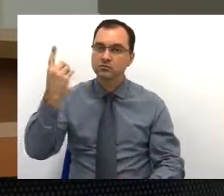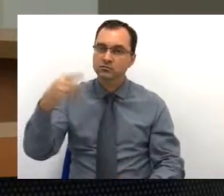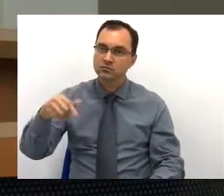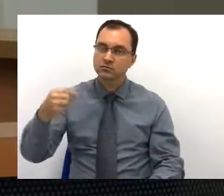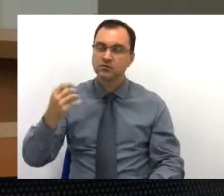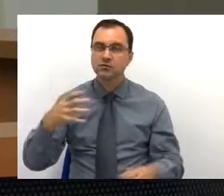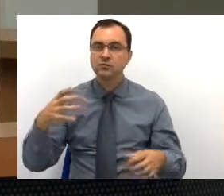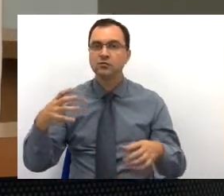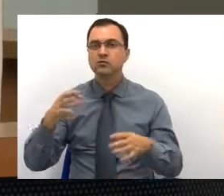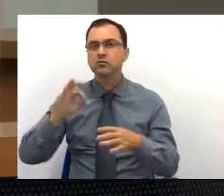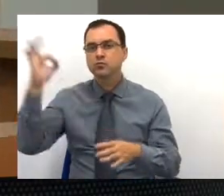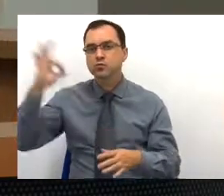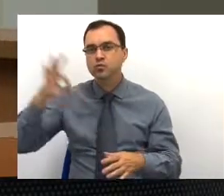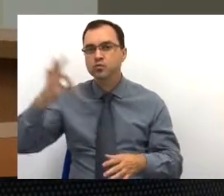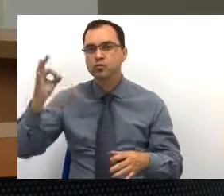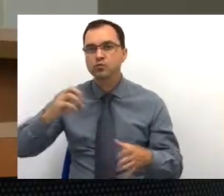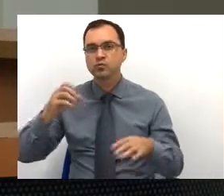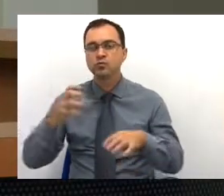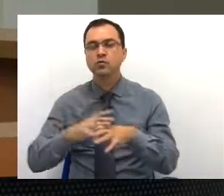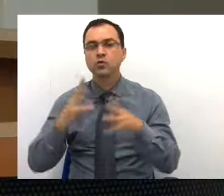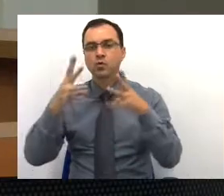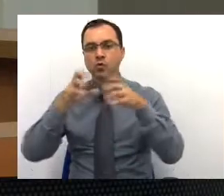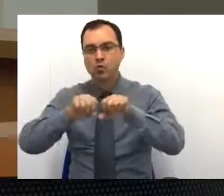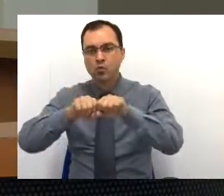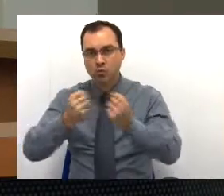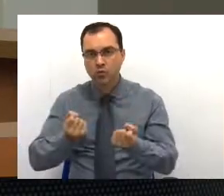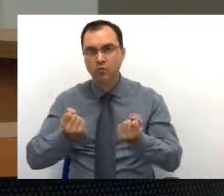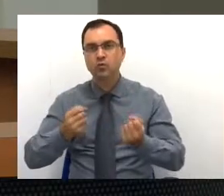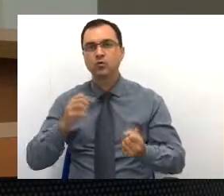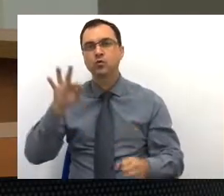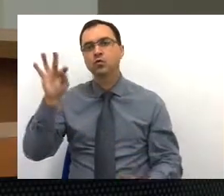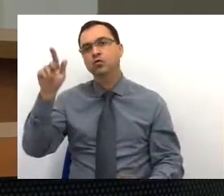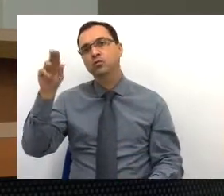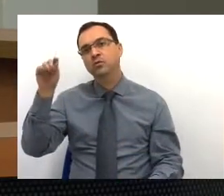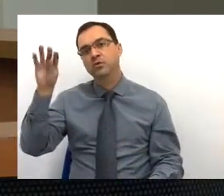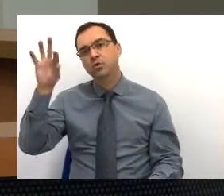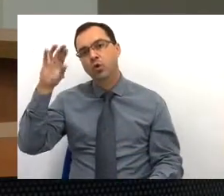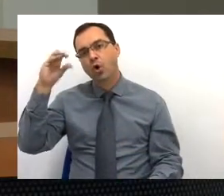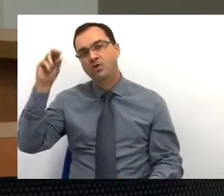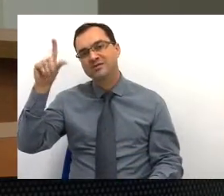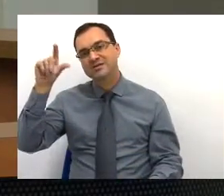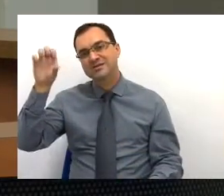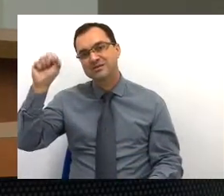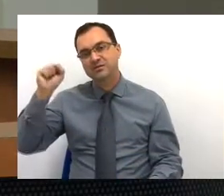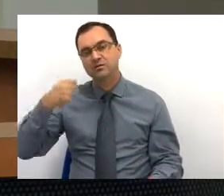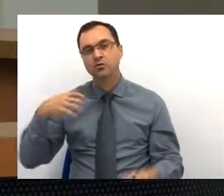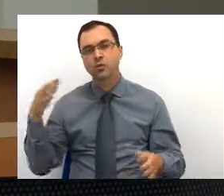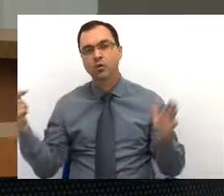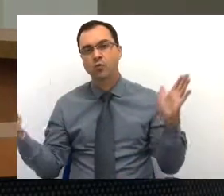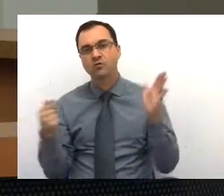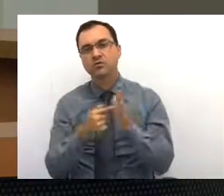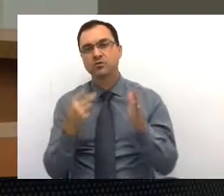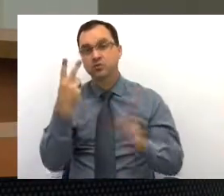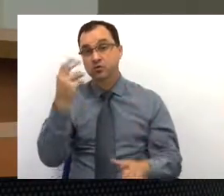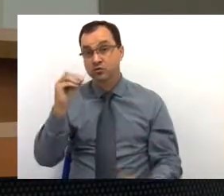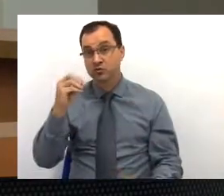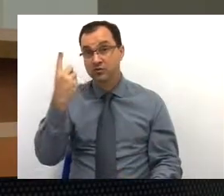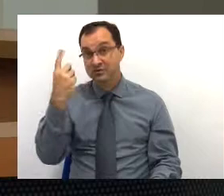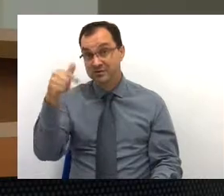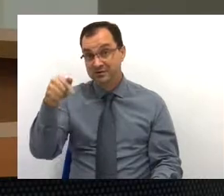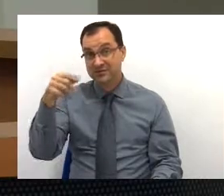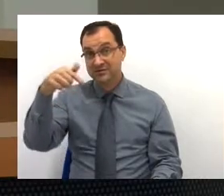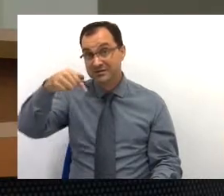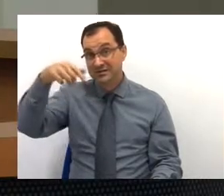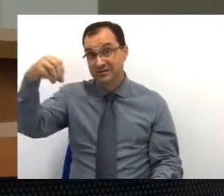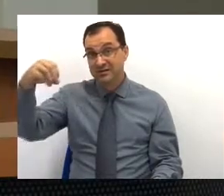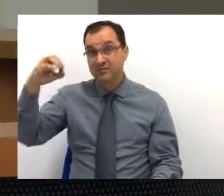Proporção de cura de casos novos de tuberculose. Hoje, o índice é de 50%. O objetivo é chegar em 2017, com